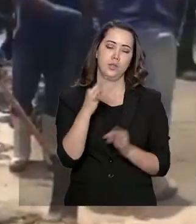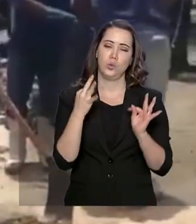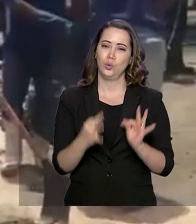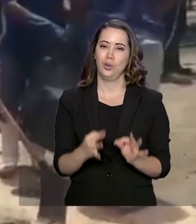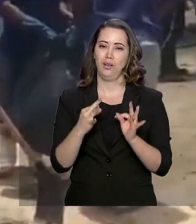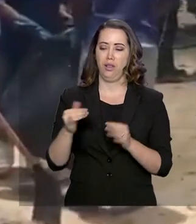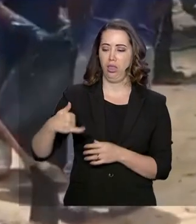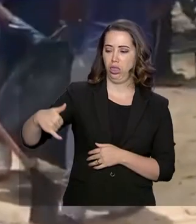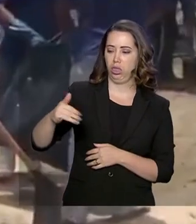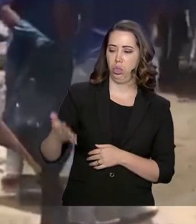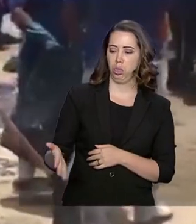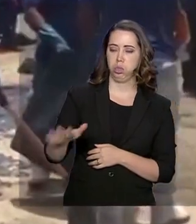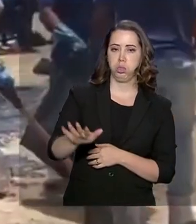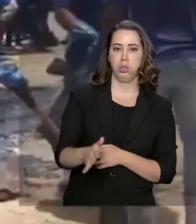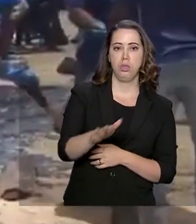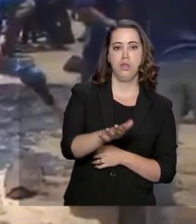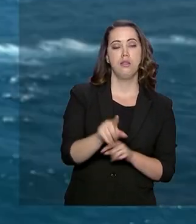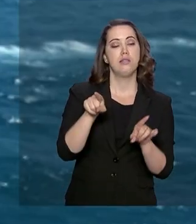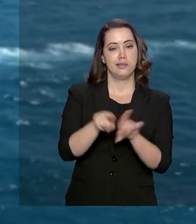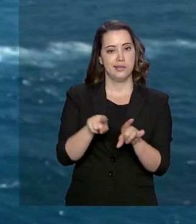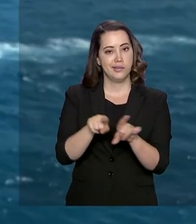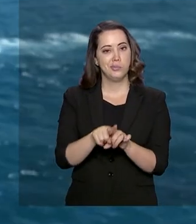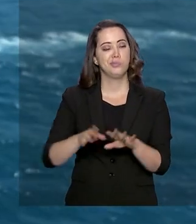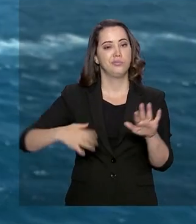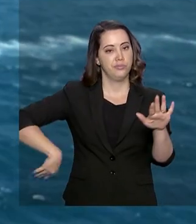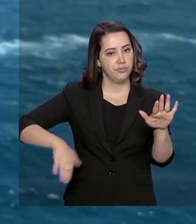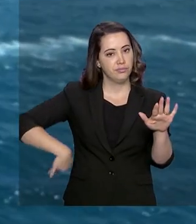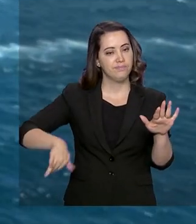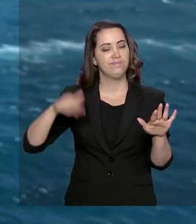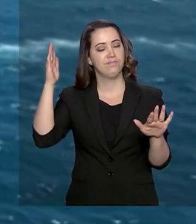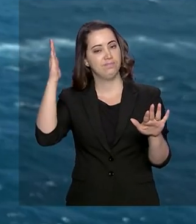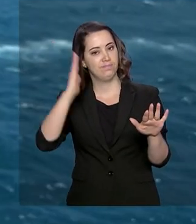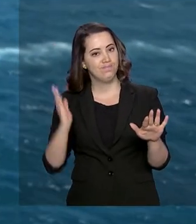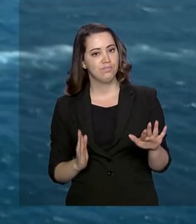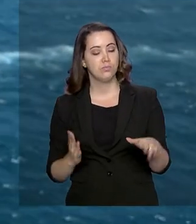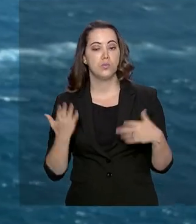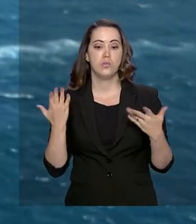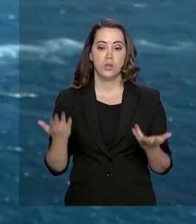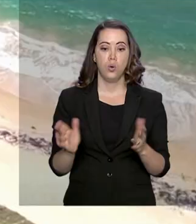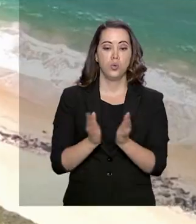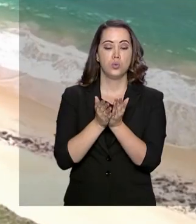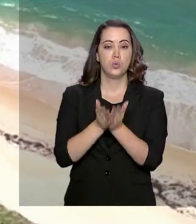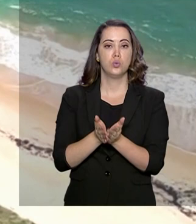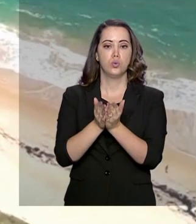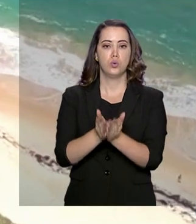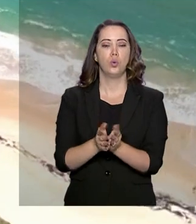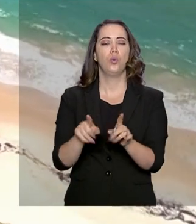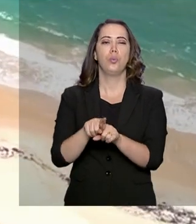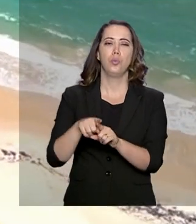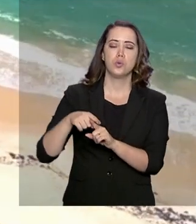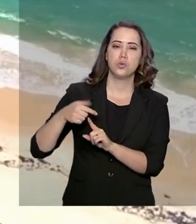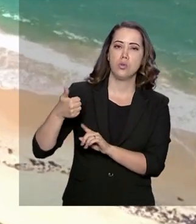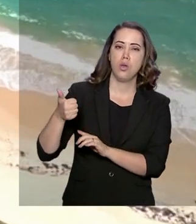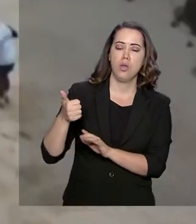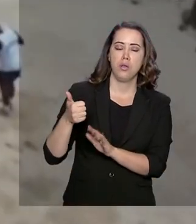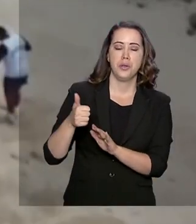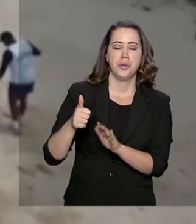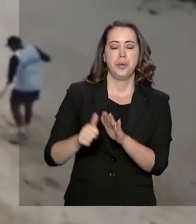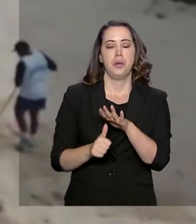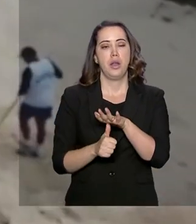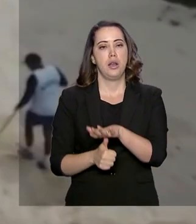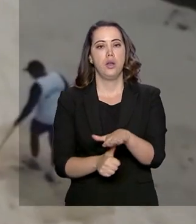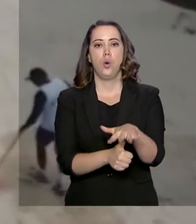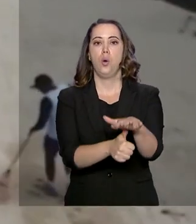mar e das praias do nordeste do país. Embarcações da Capitania dos Portos, helicópteros, aviões e